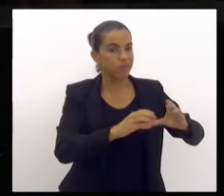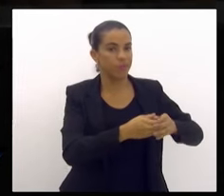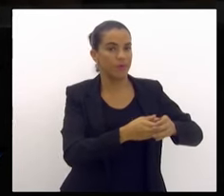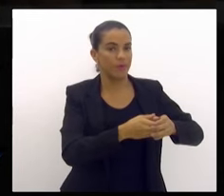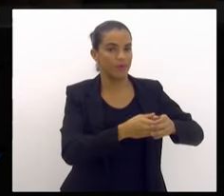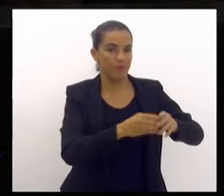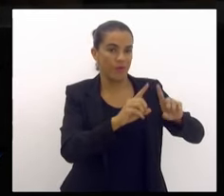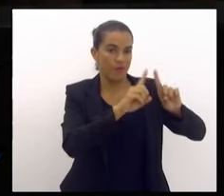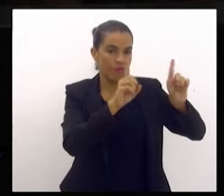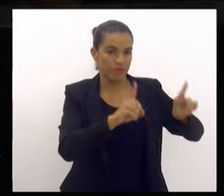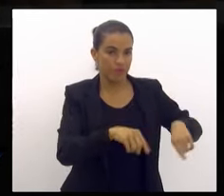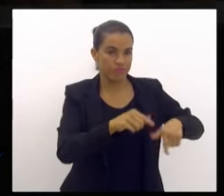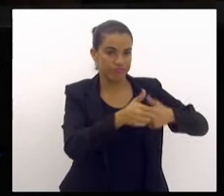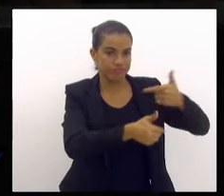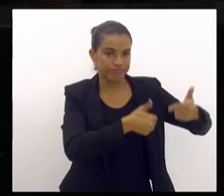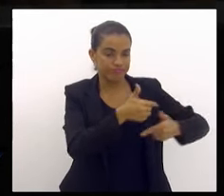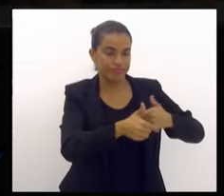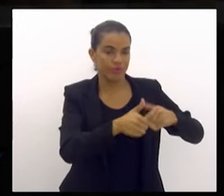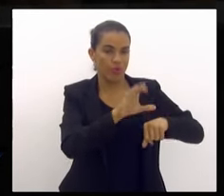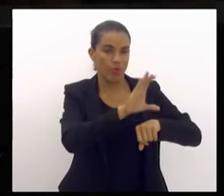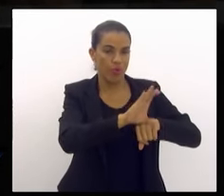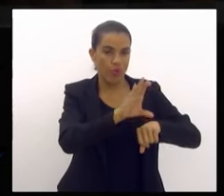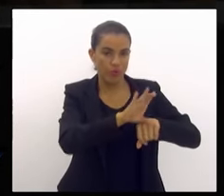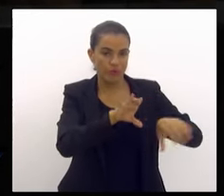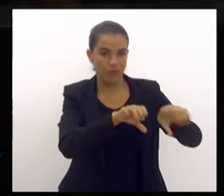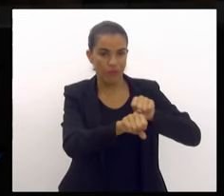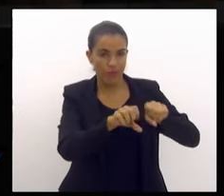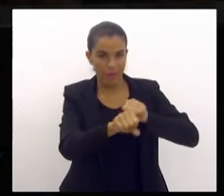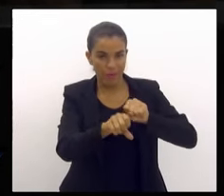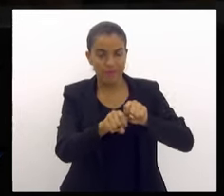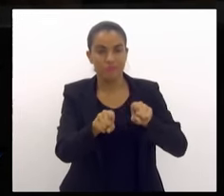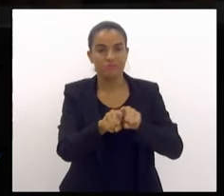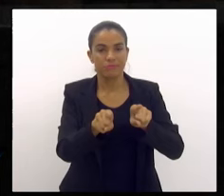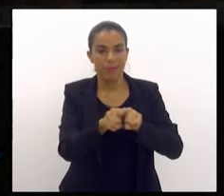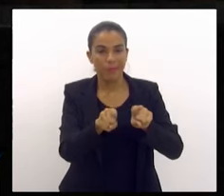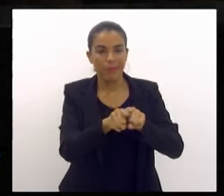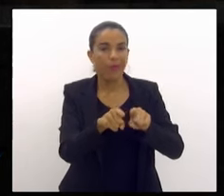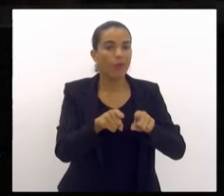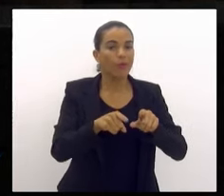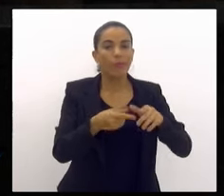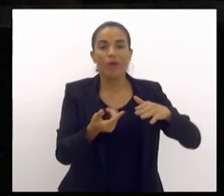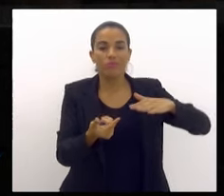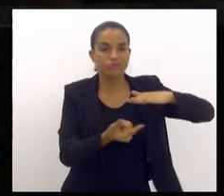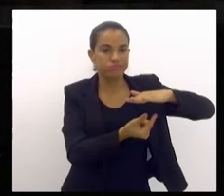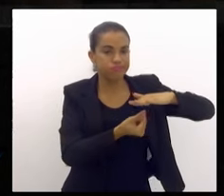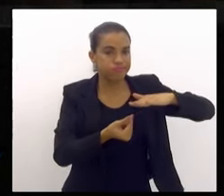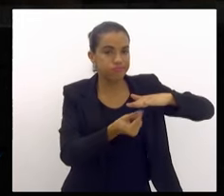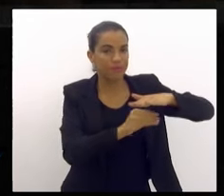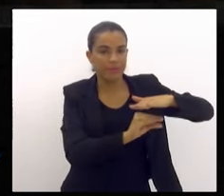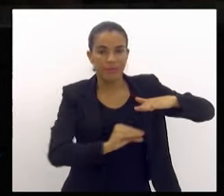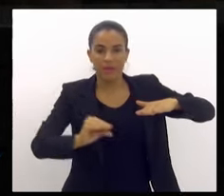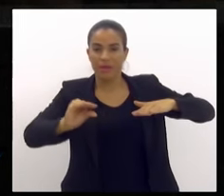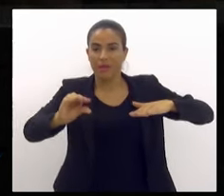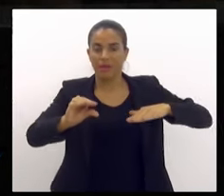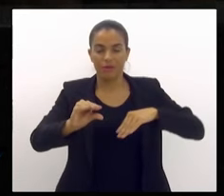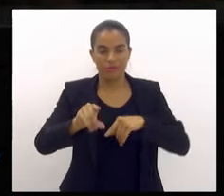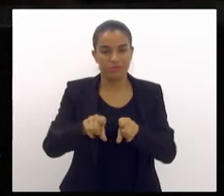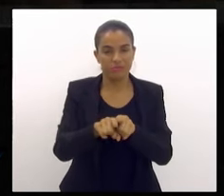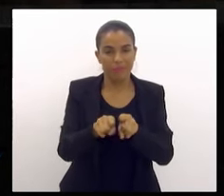com a capacitação, com as existências de recursos, com o planejamento,